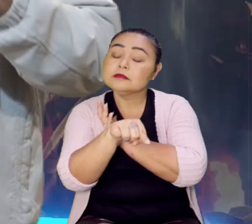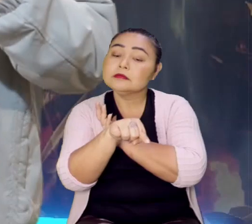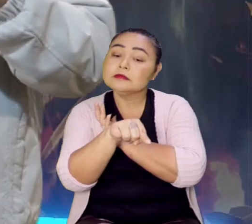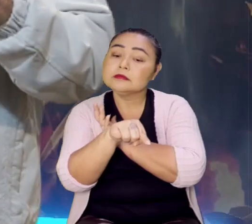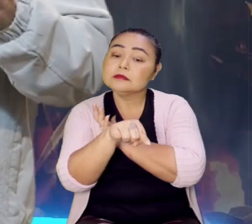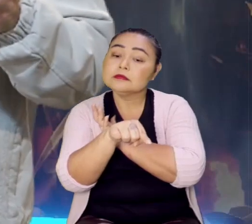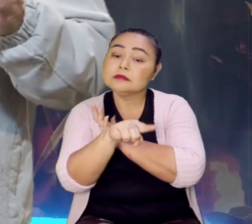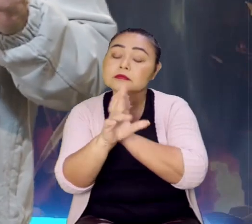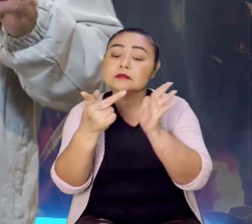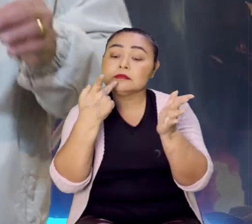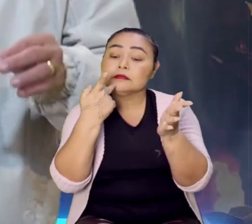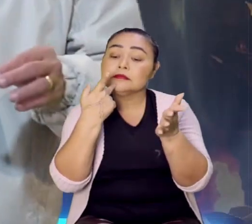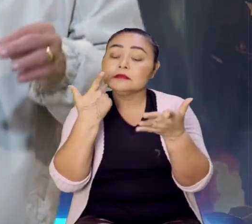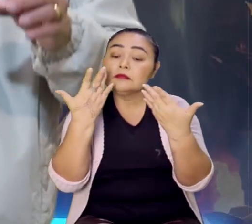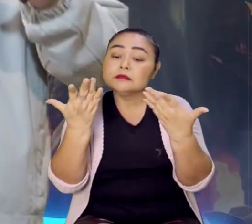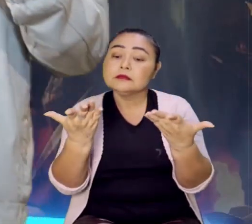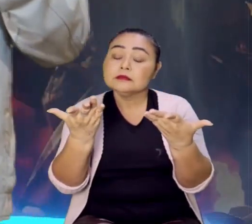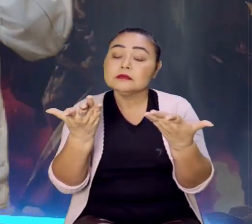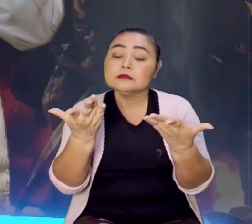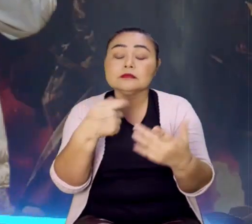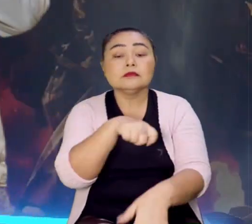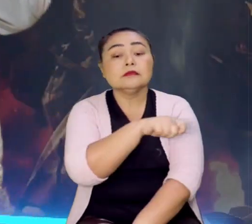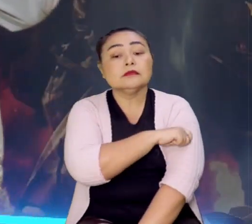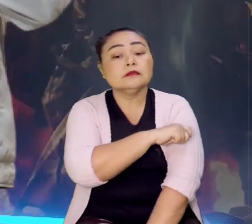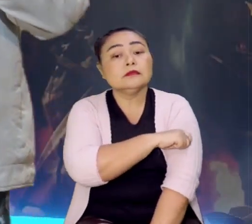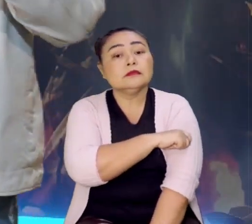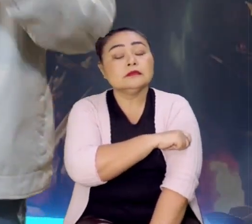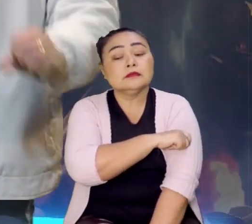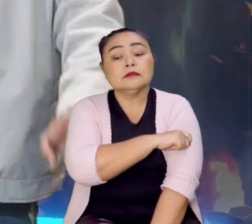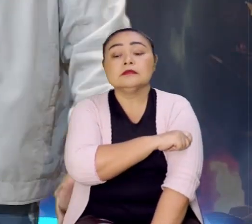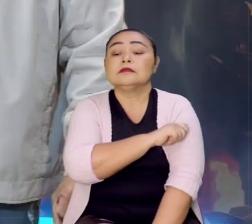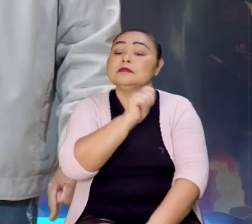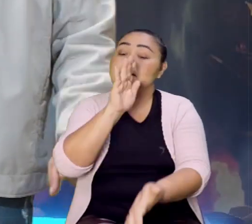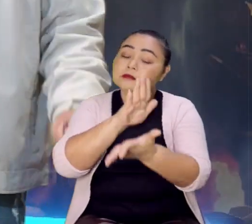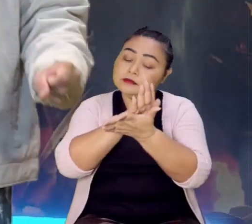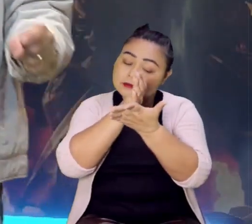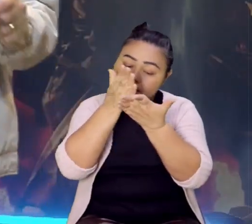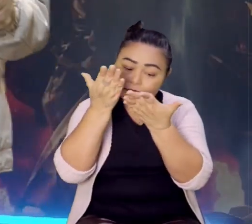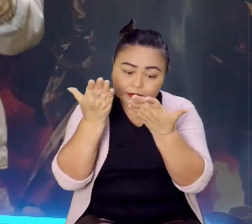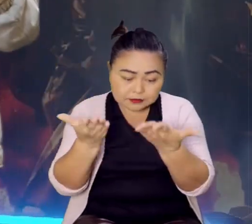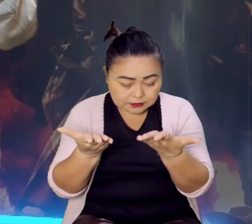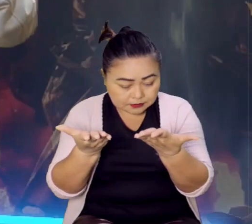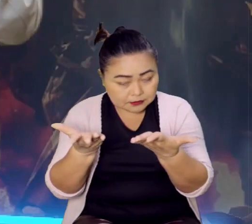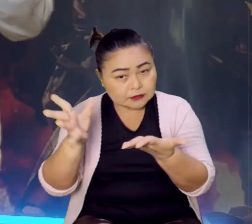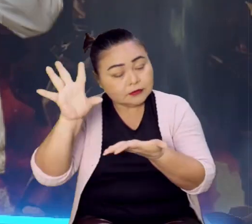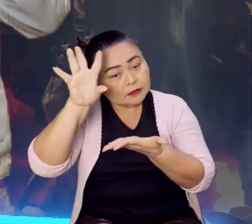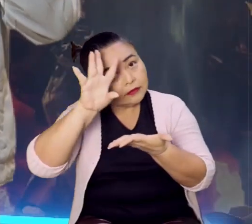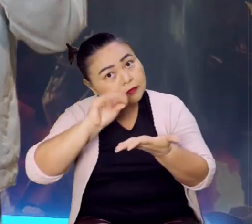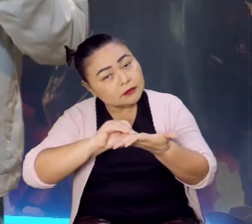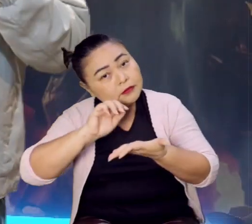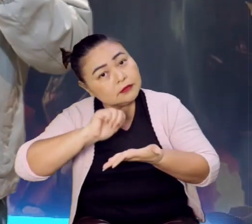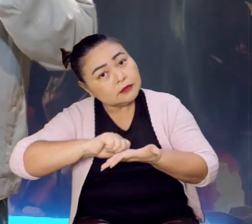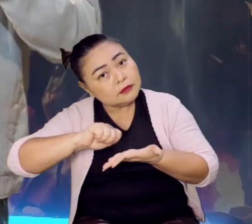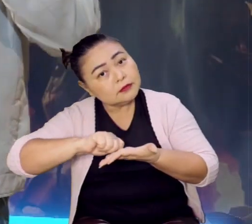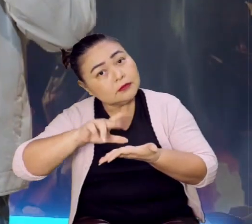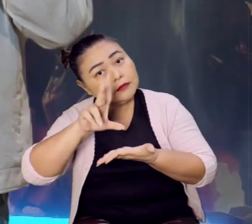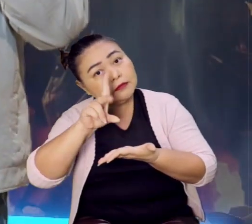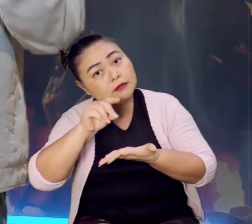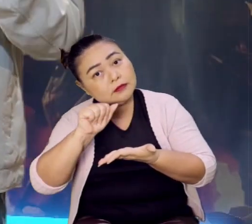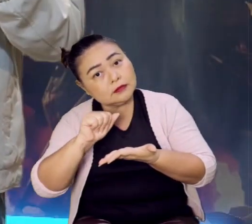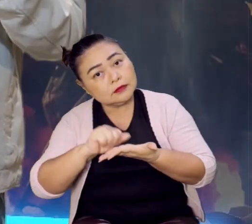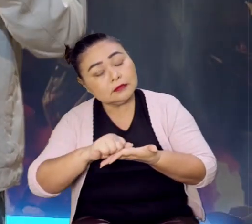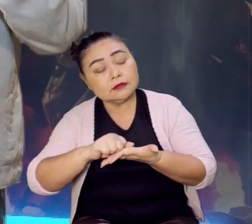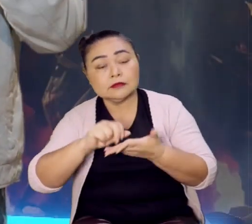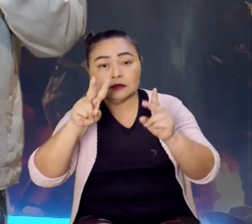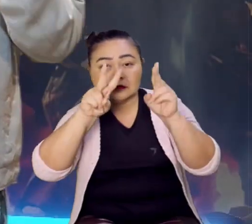Quando eu falo assim, aluno, abre o teu caderno, anota a data de hoje, o título